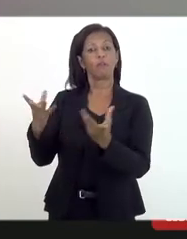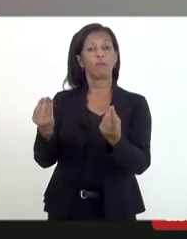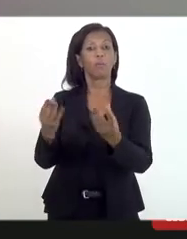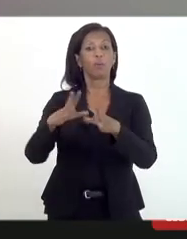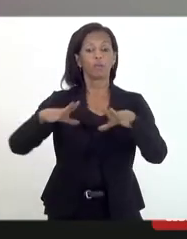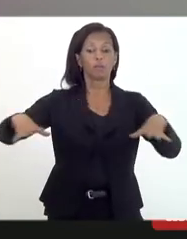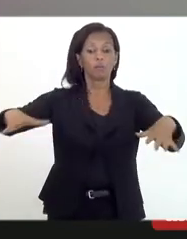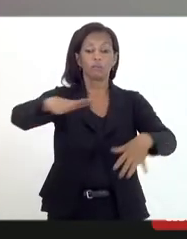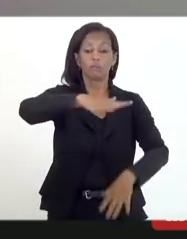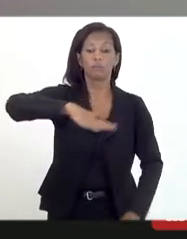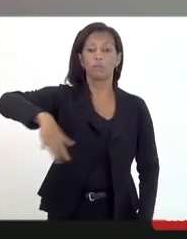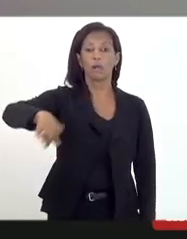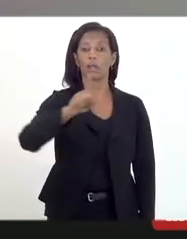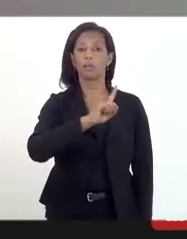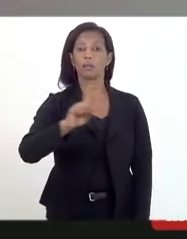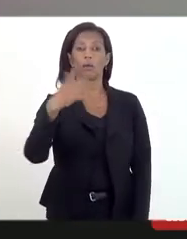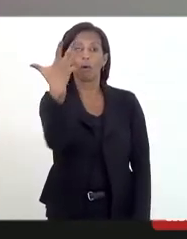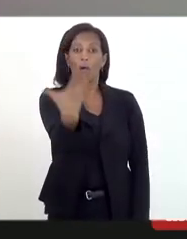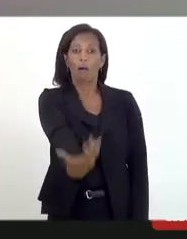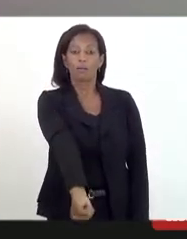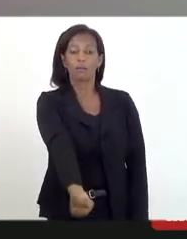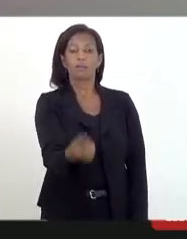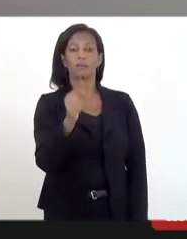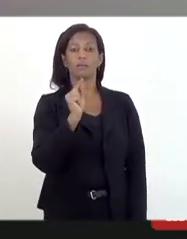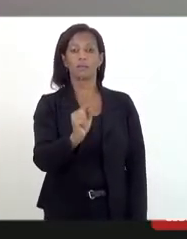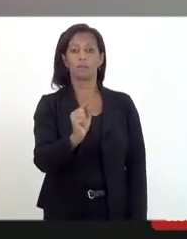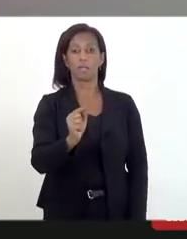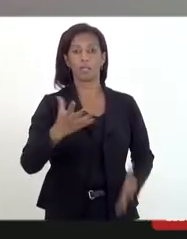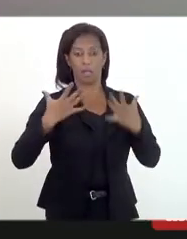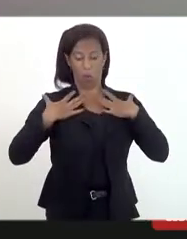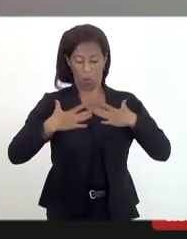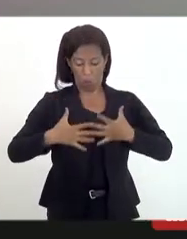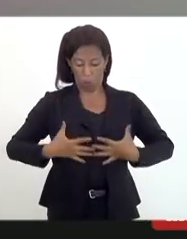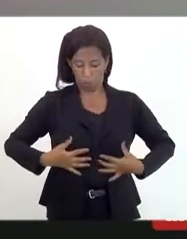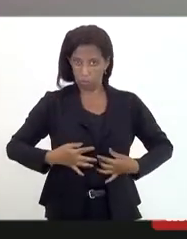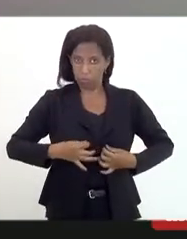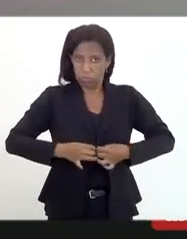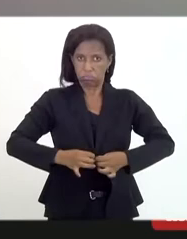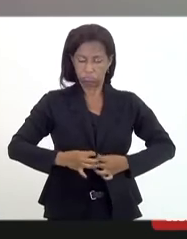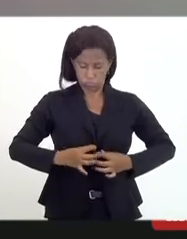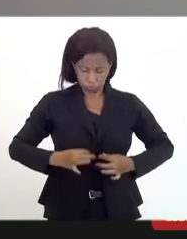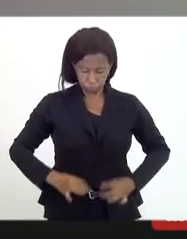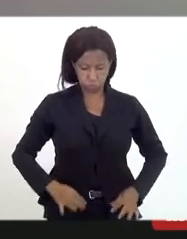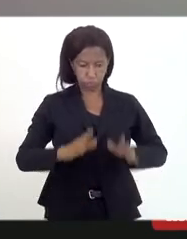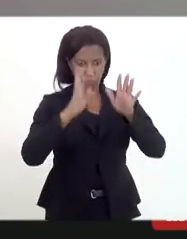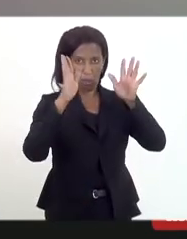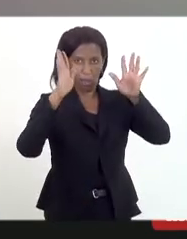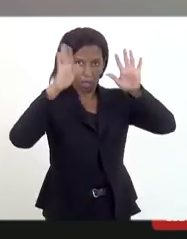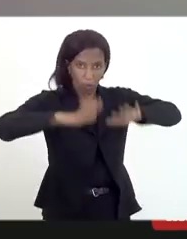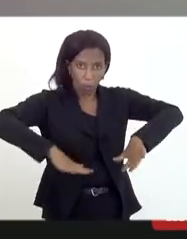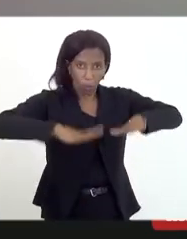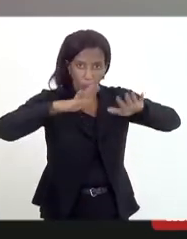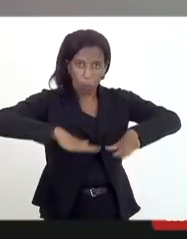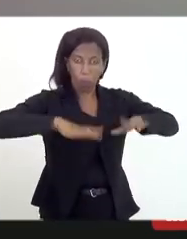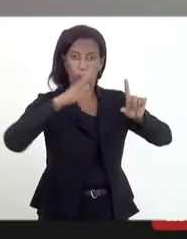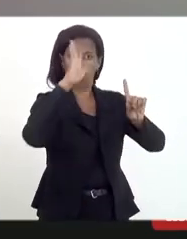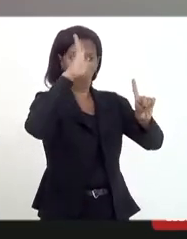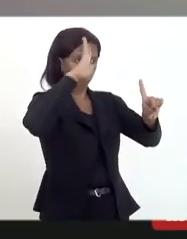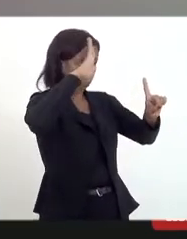já não se permite a utilização de vestes litúrgicas, nem mesmo